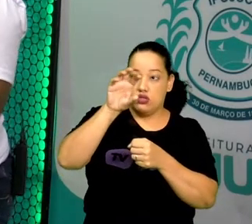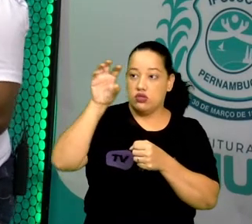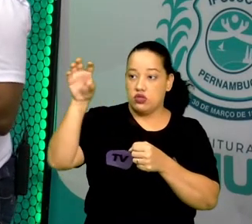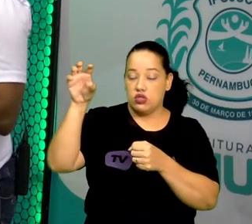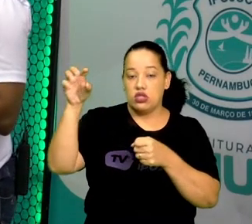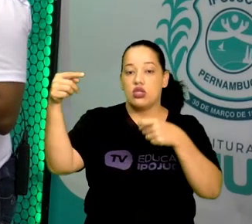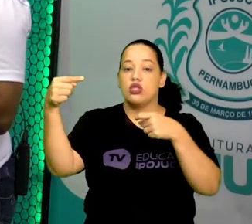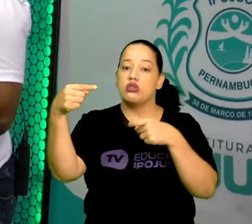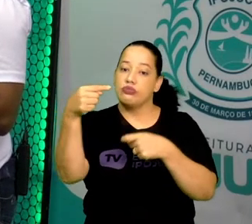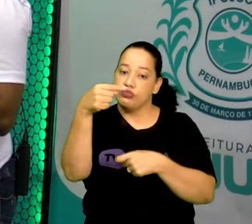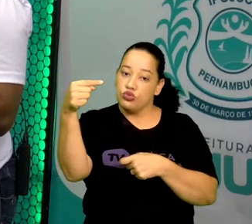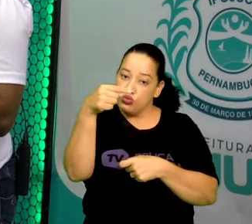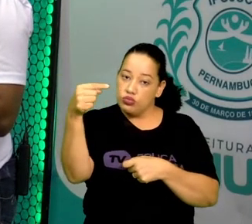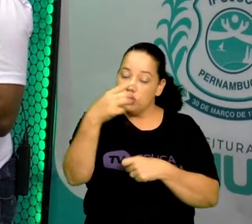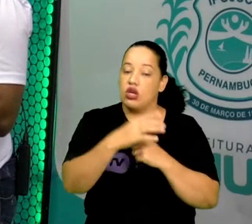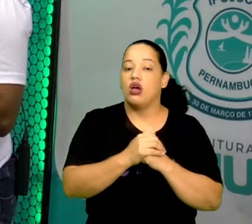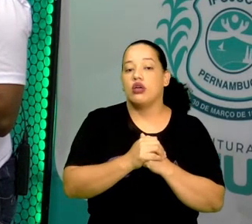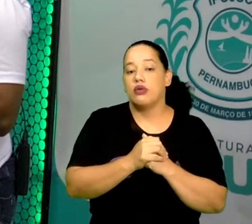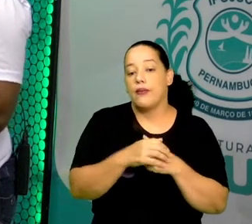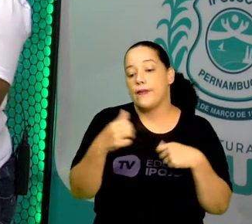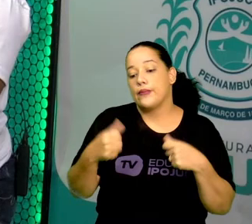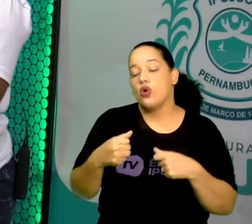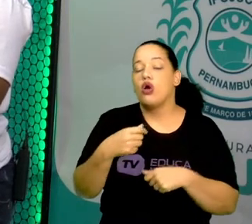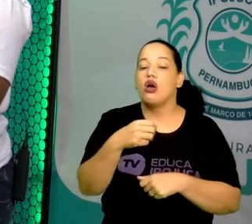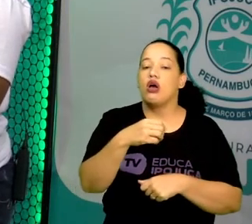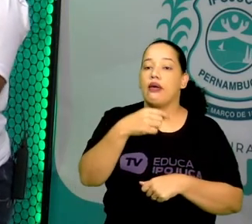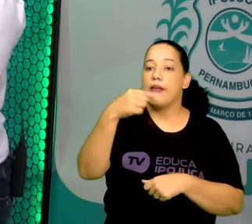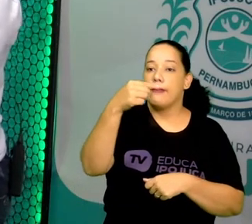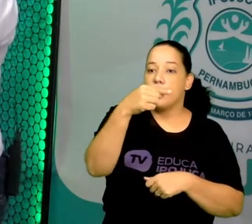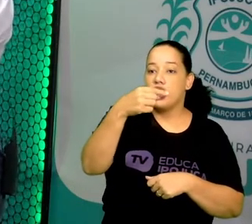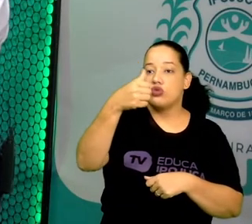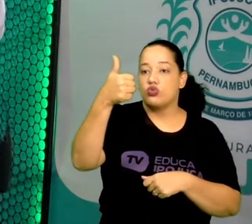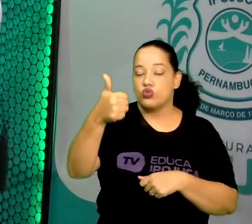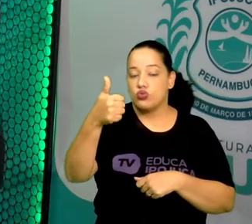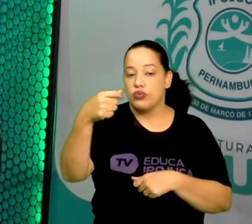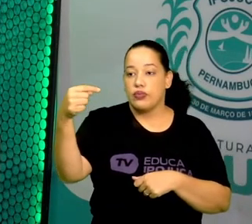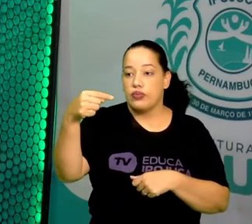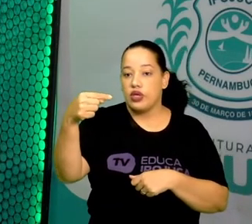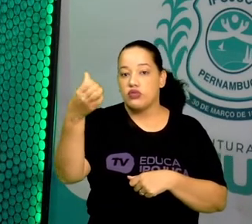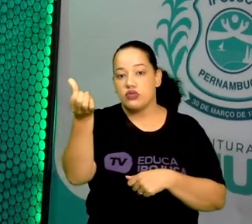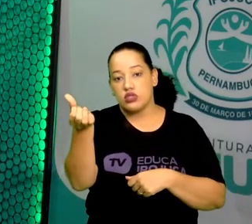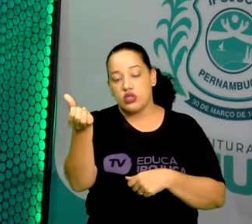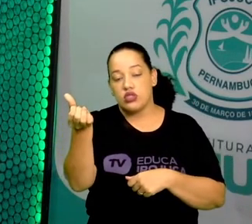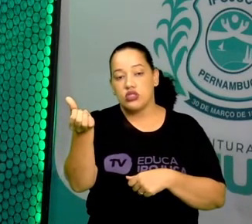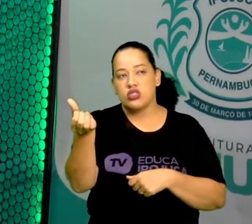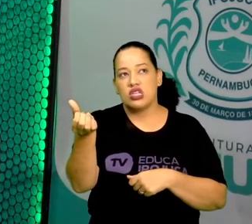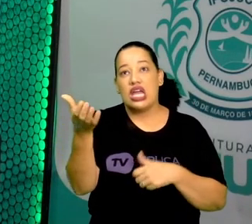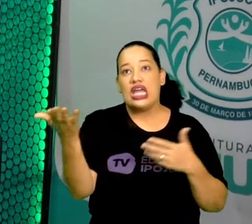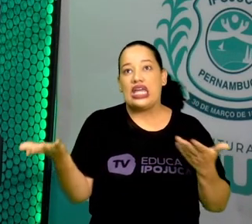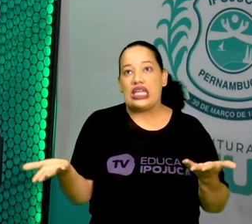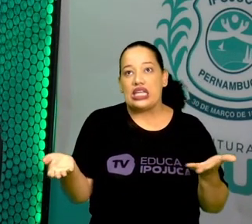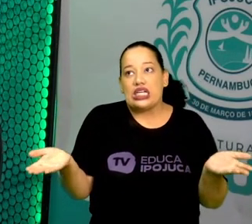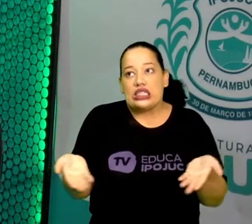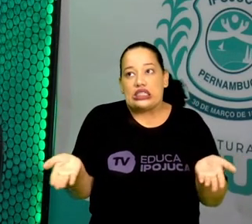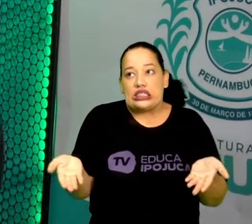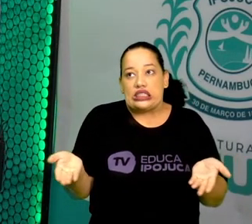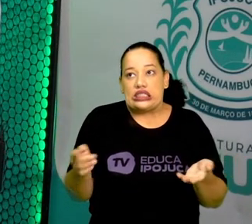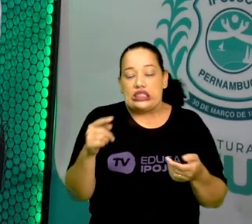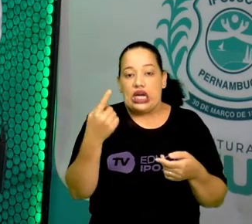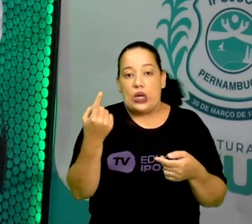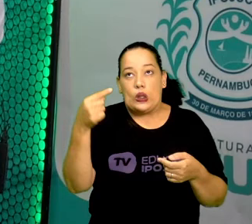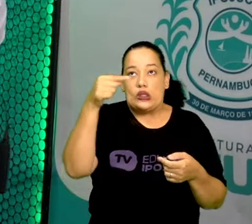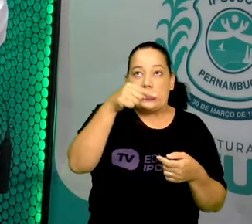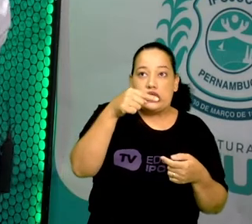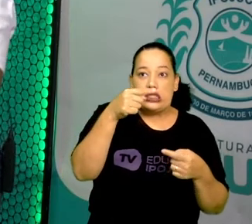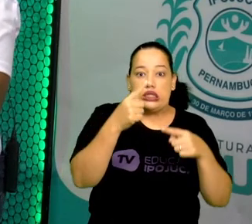subtração. Ficará menos 1, menos, menos 6. Eita, tem um joguinho de sinais.